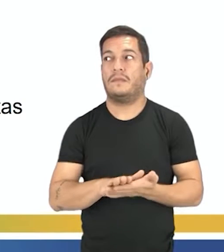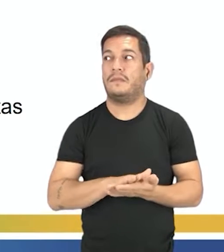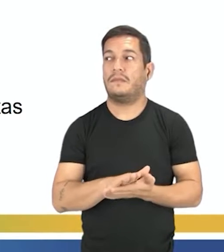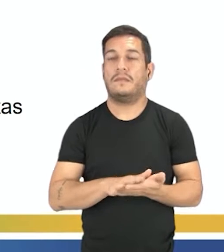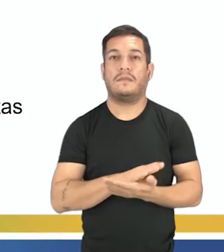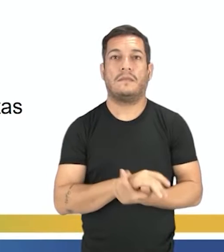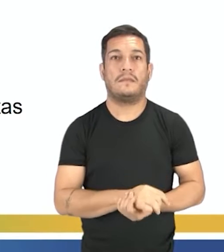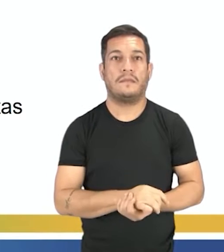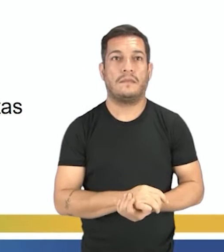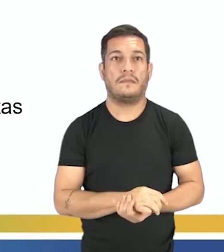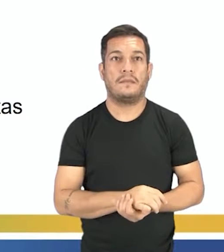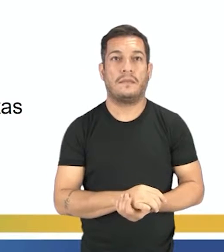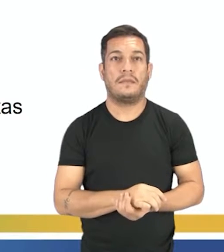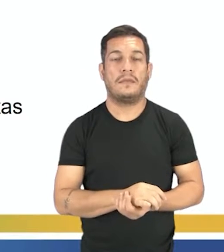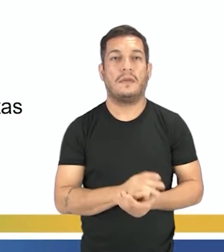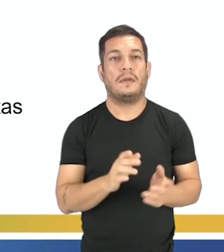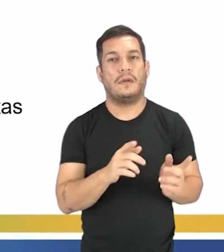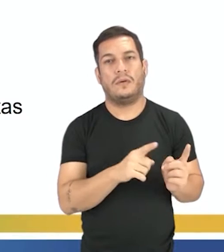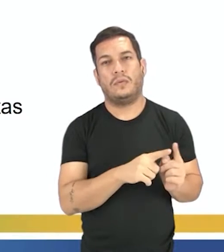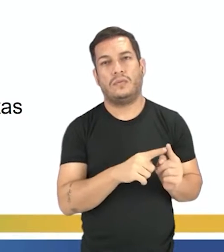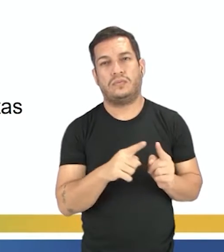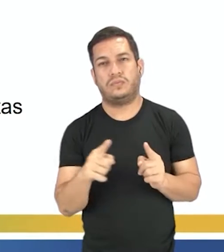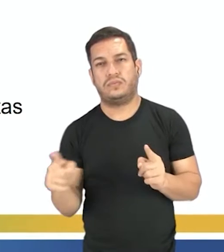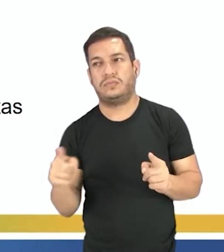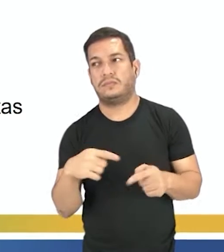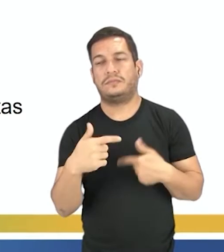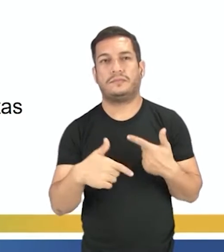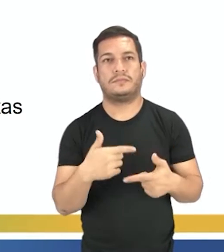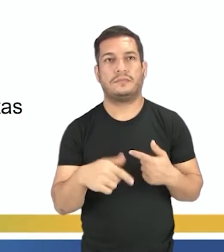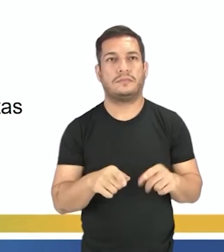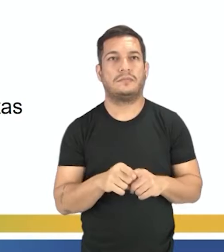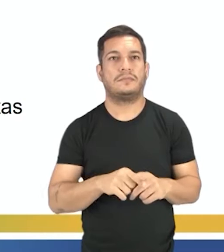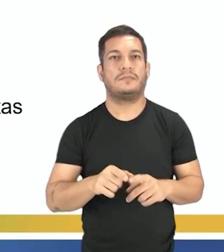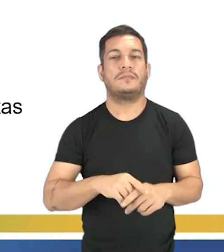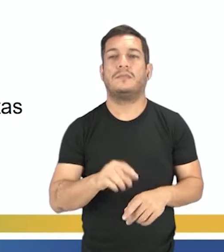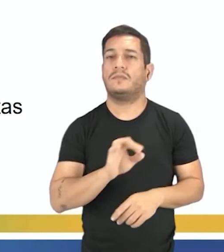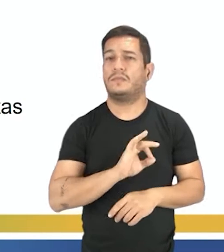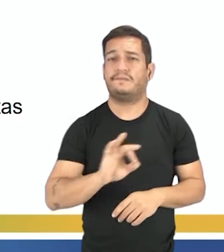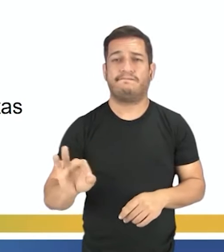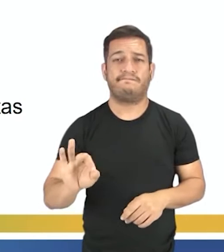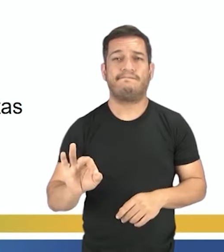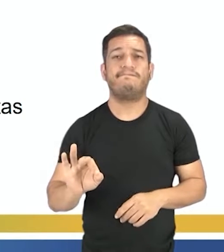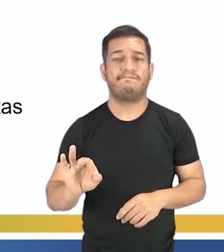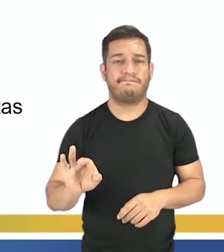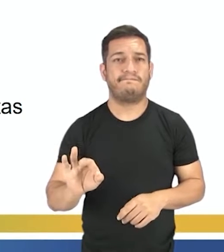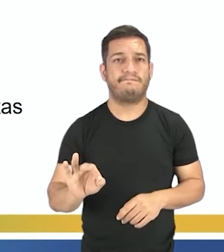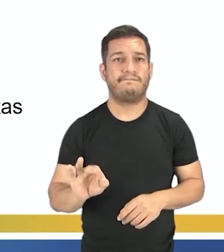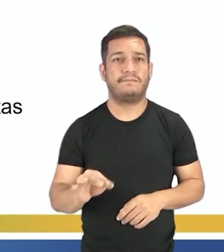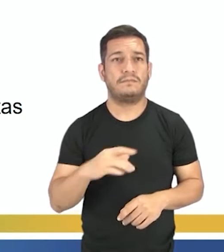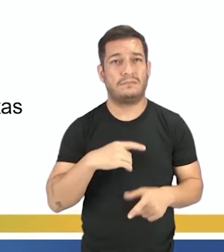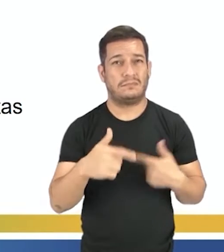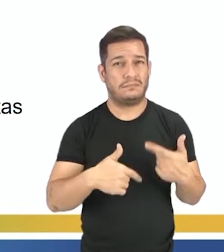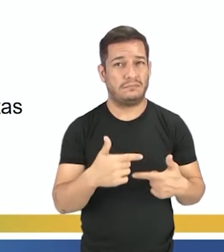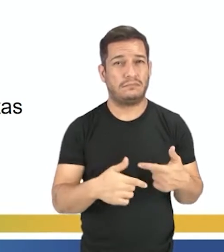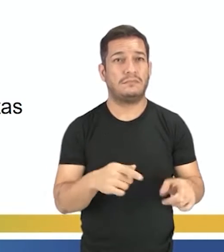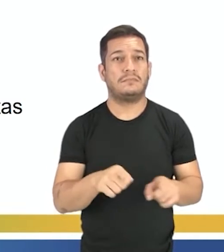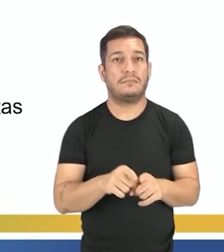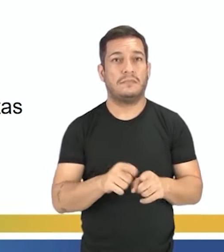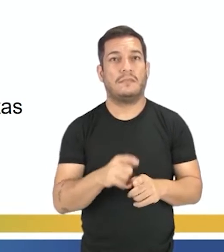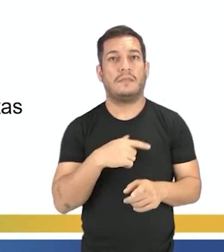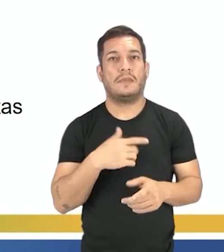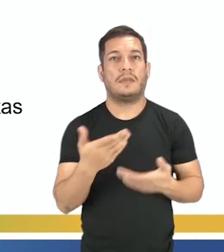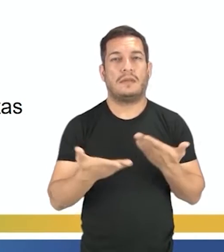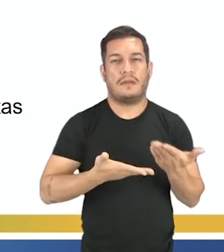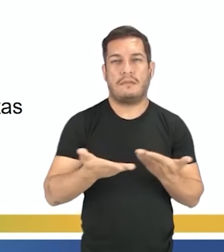Longa jornada de trabalho, péssimas condições de trabalho. Os trabalhadores eram ameaçados por faltas